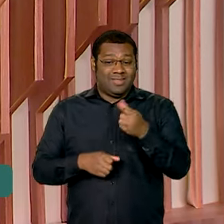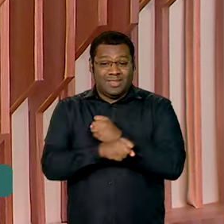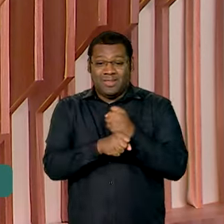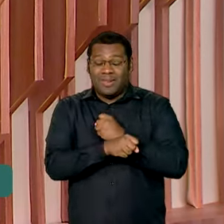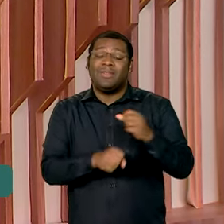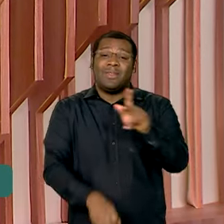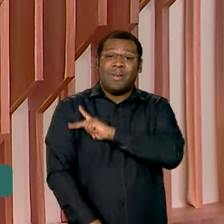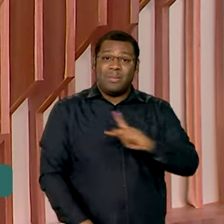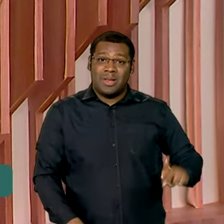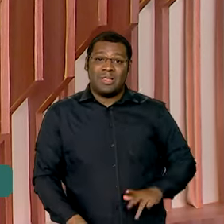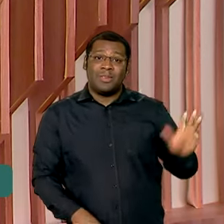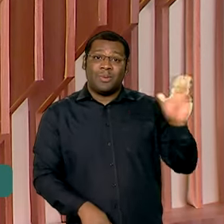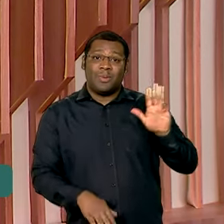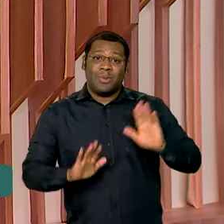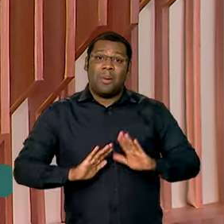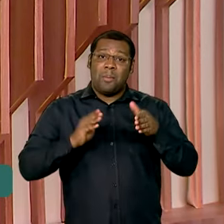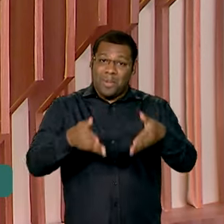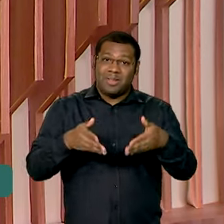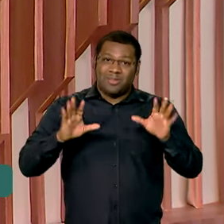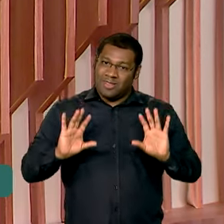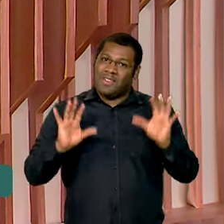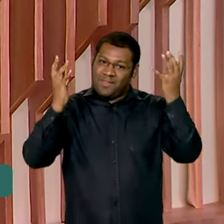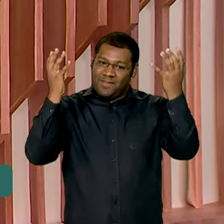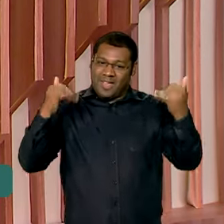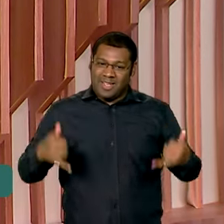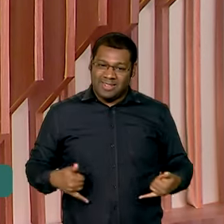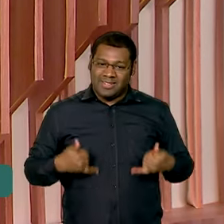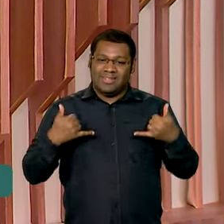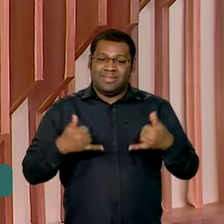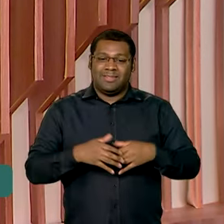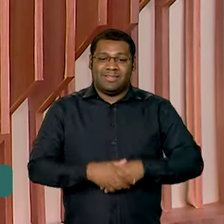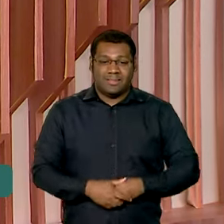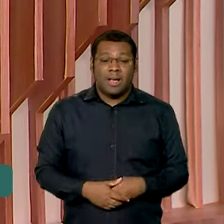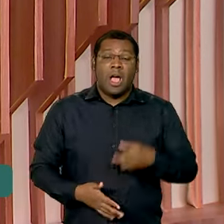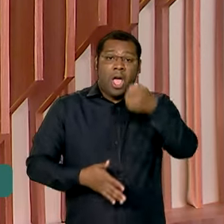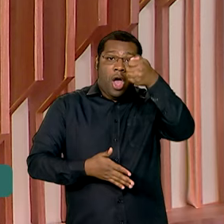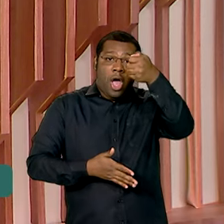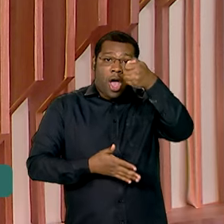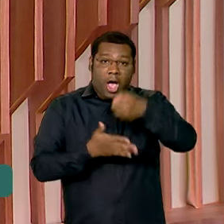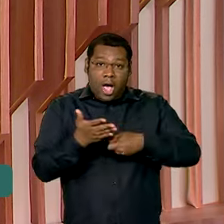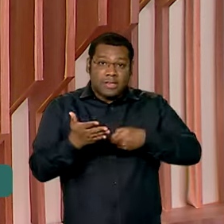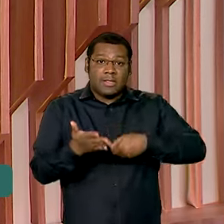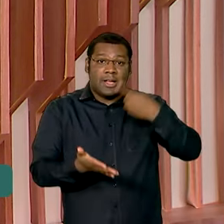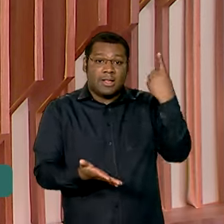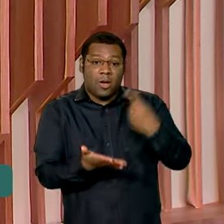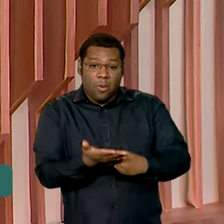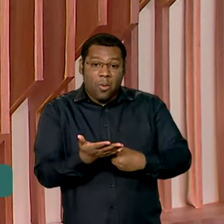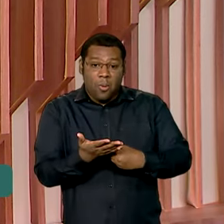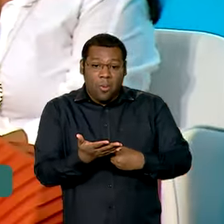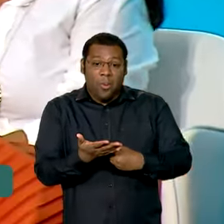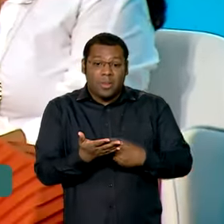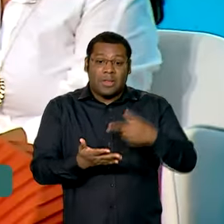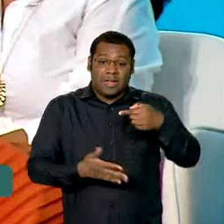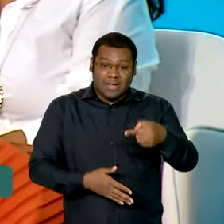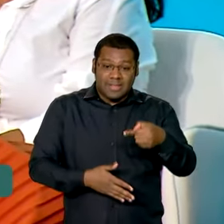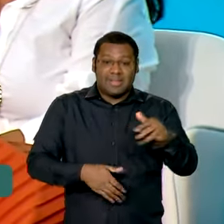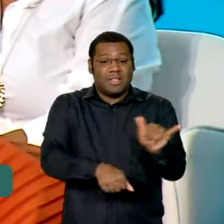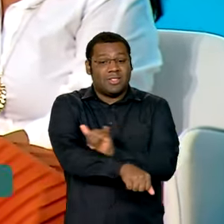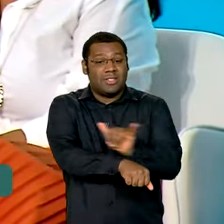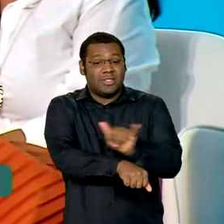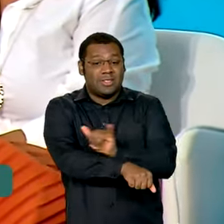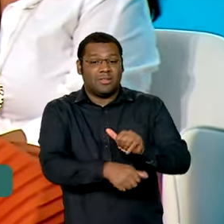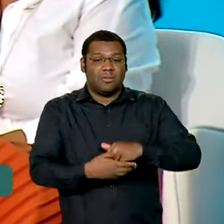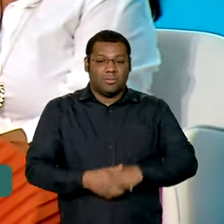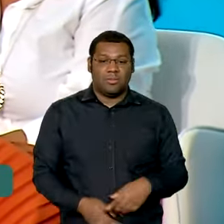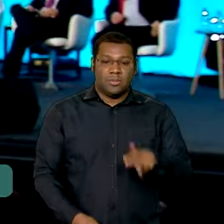presidente Lula participou da comemoração. No evento, foram assinados sete acordos estratégicos. Além